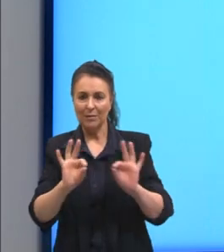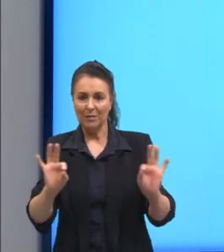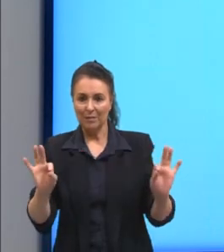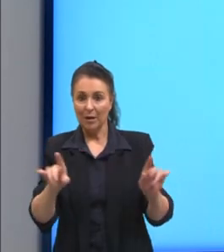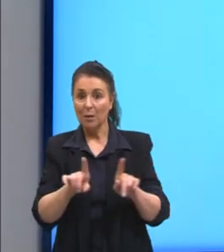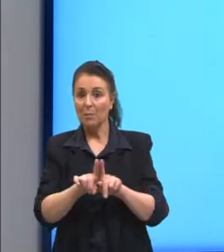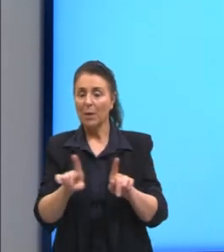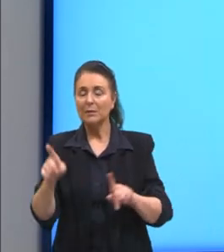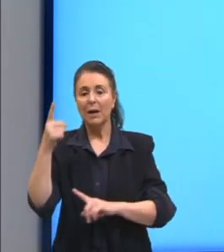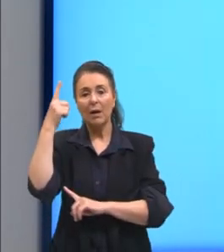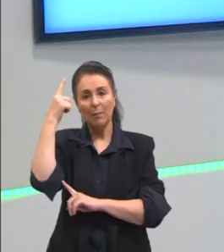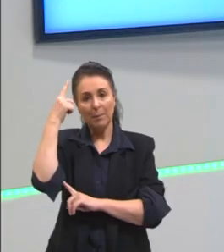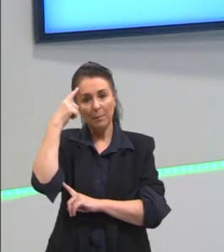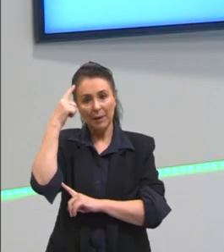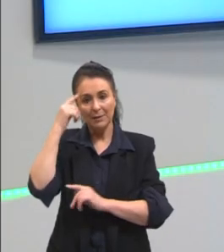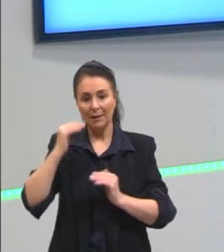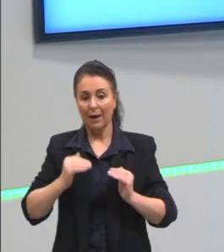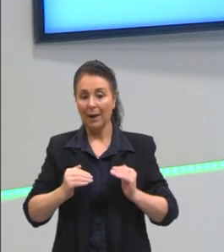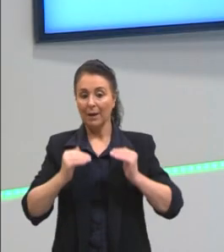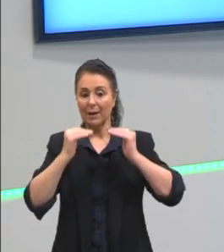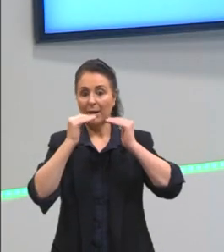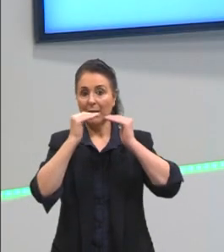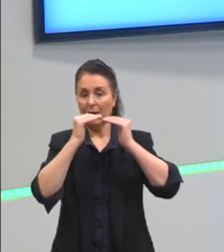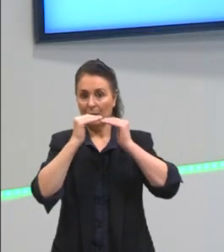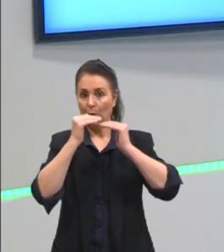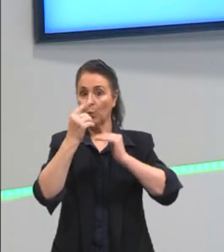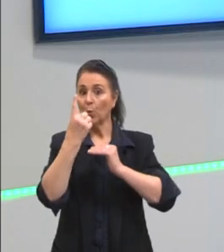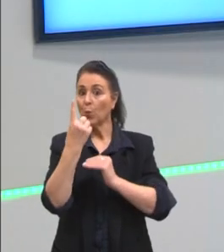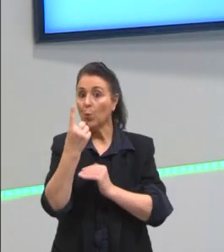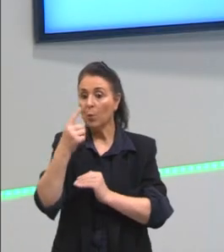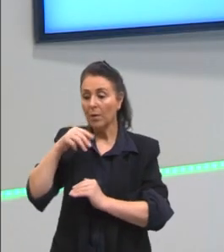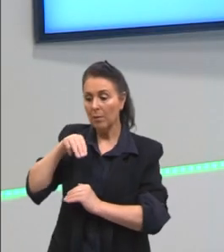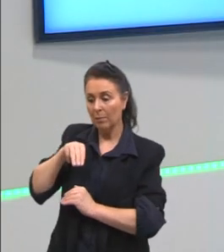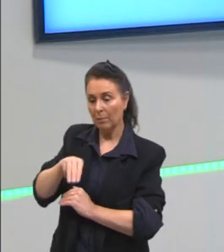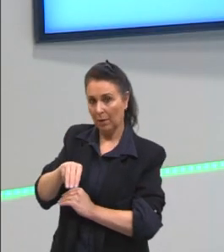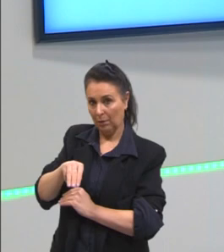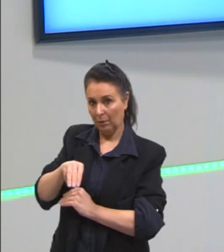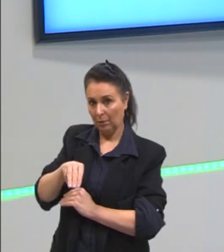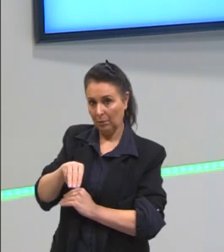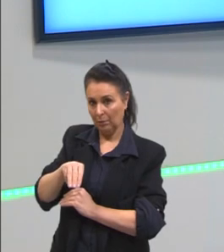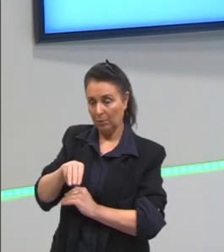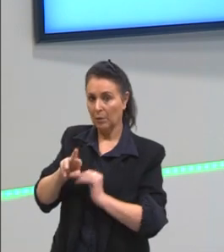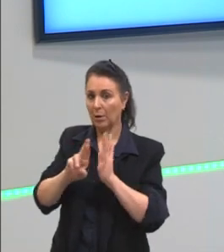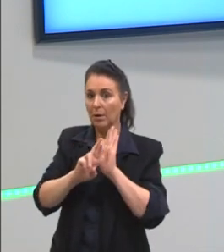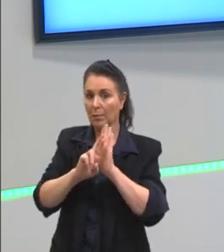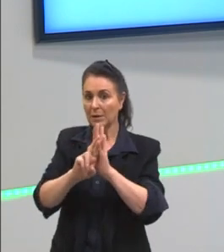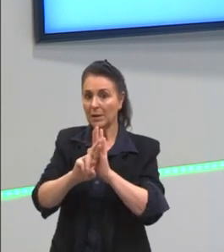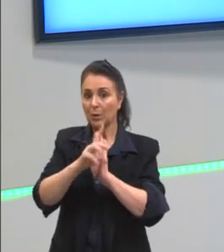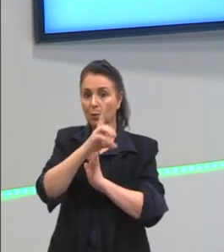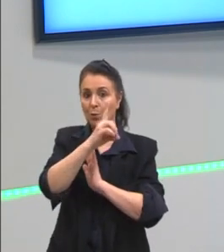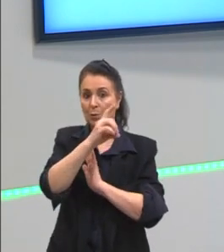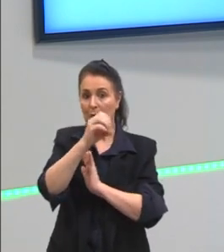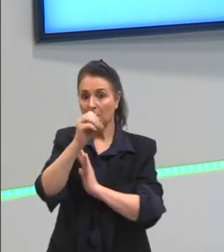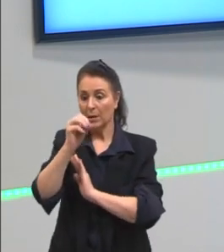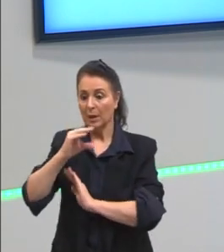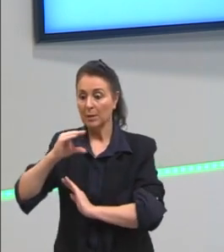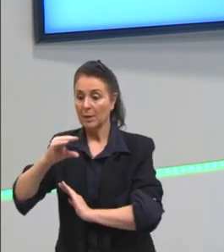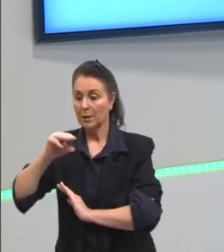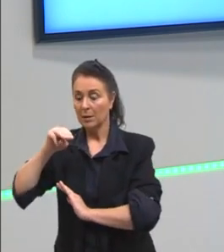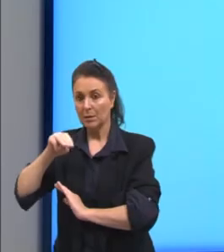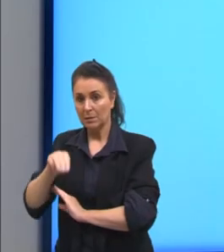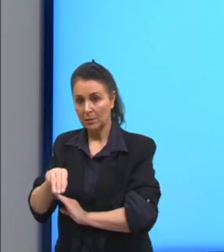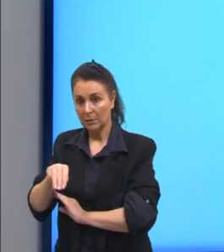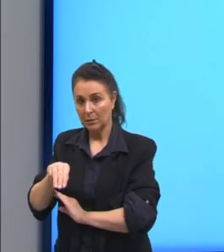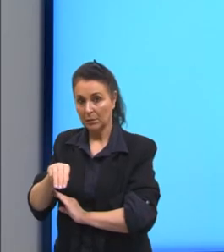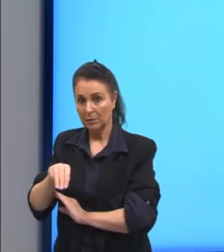Mas pensem na equivalência. Um metro, nós sabemos que representa 100 centímetros. Então,